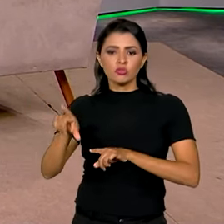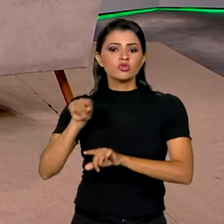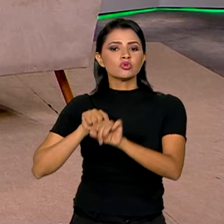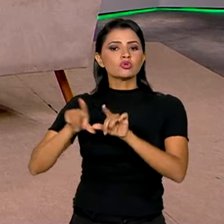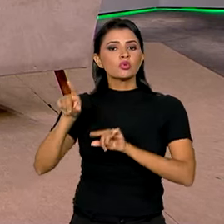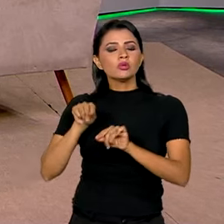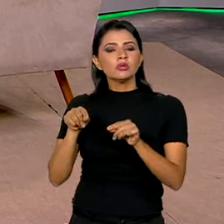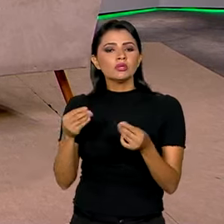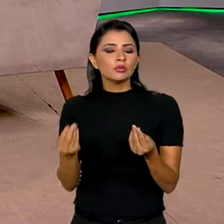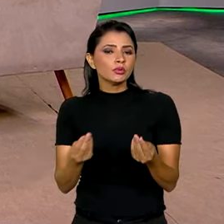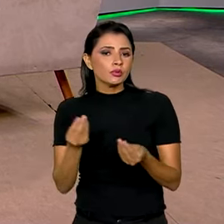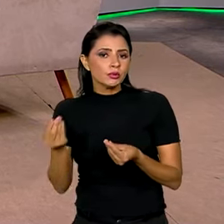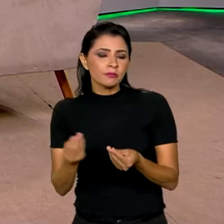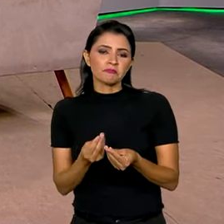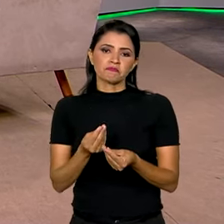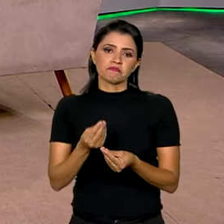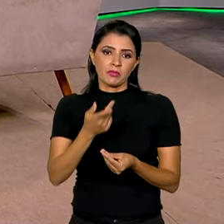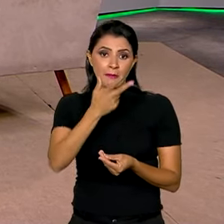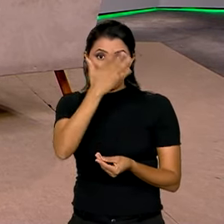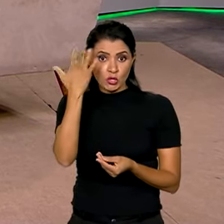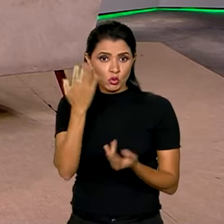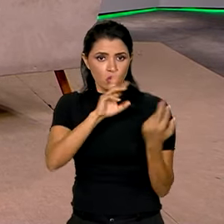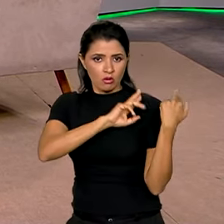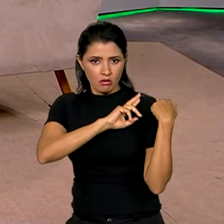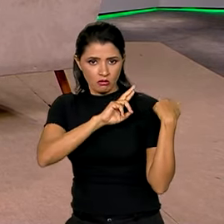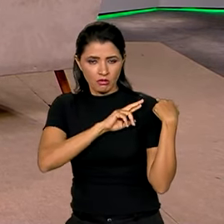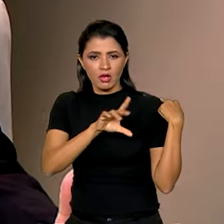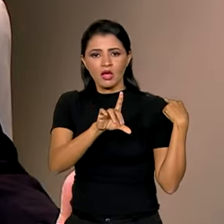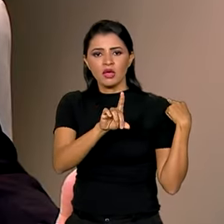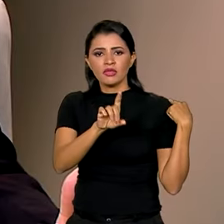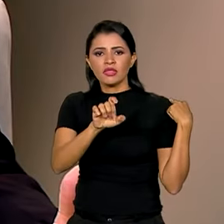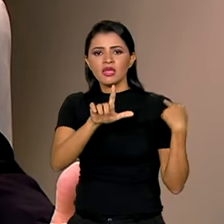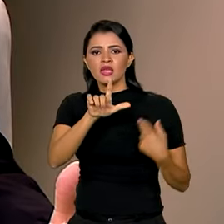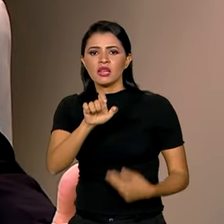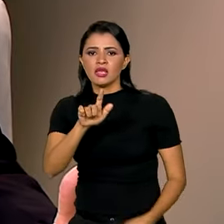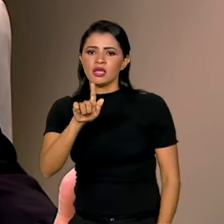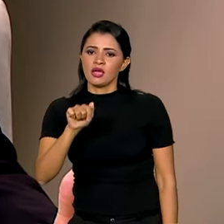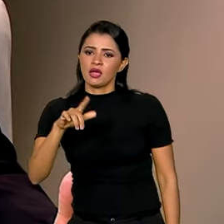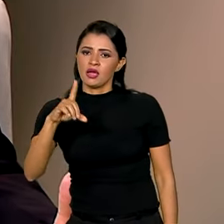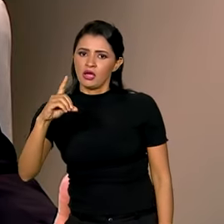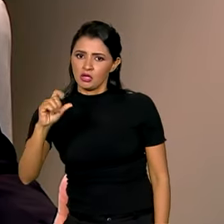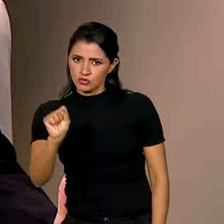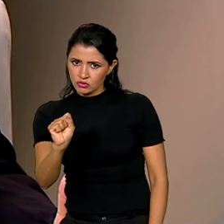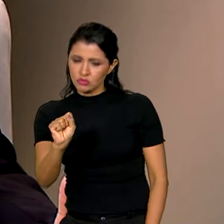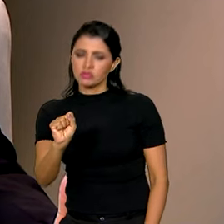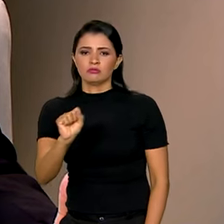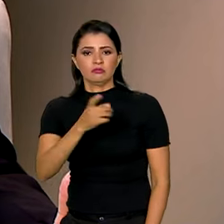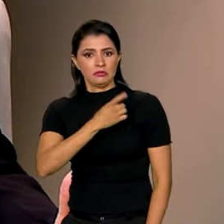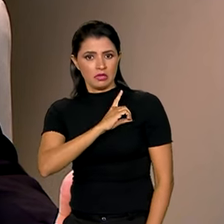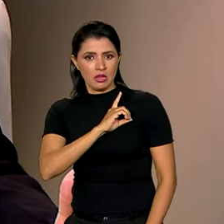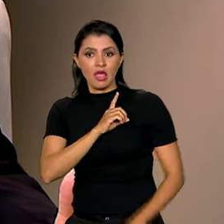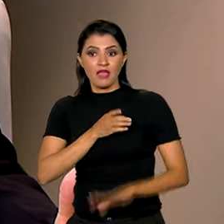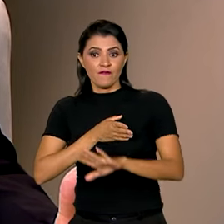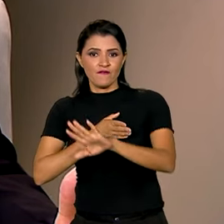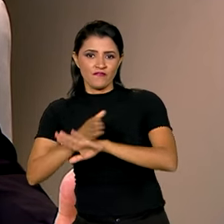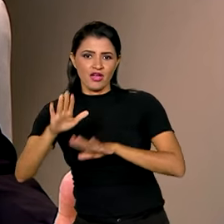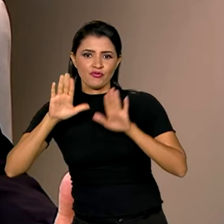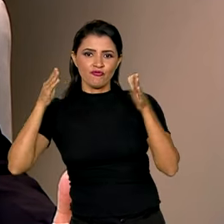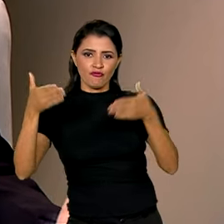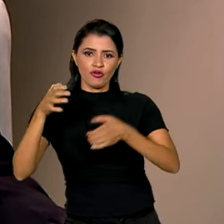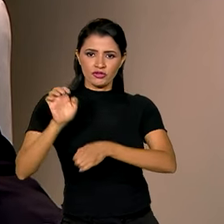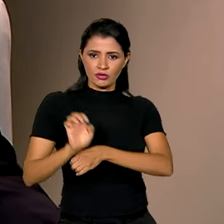delegados e esses delegados vão para o Fórum Estadual